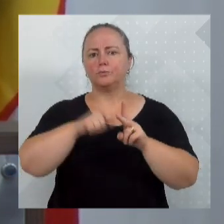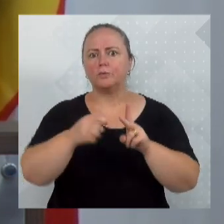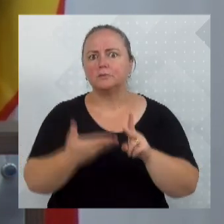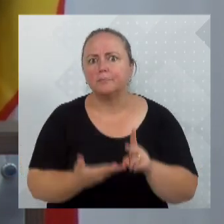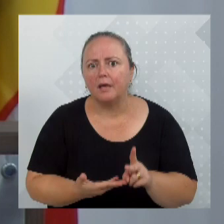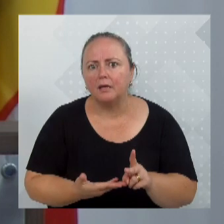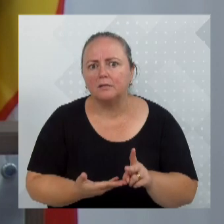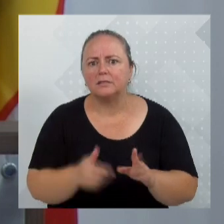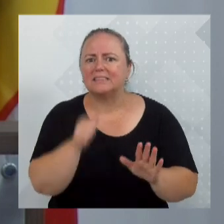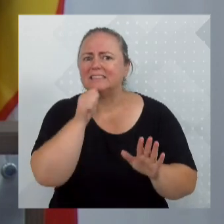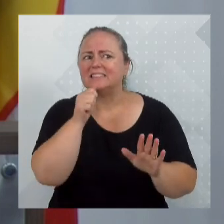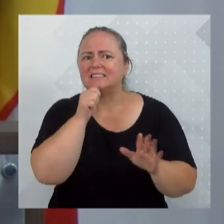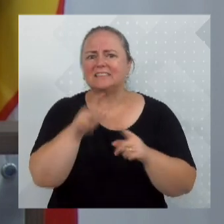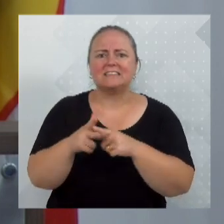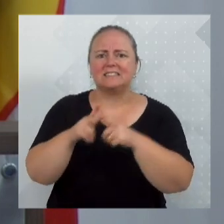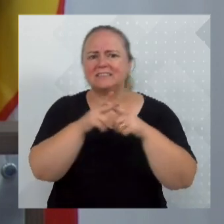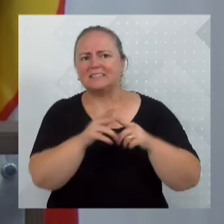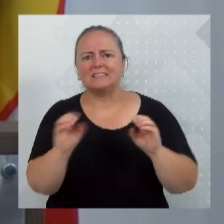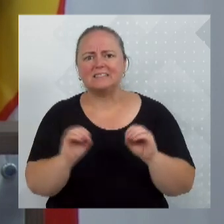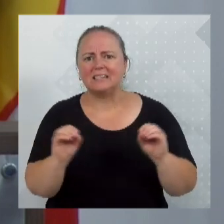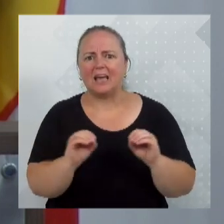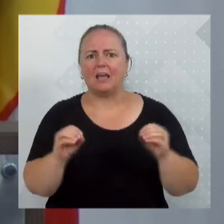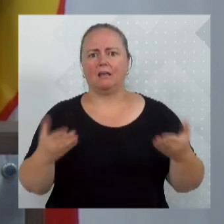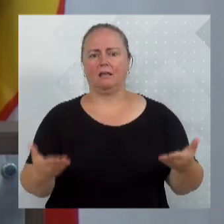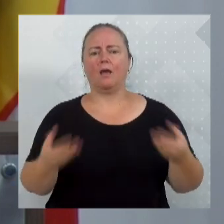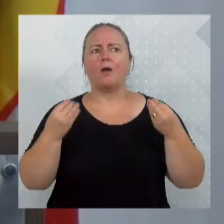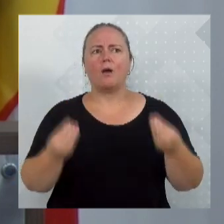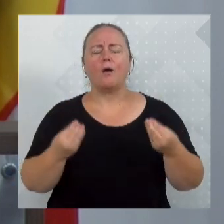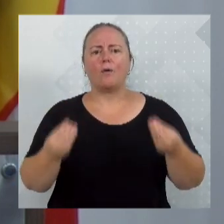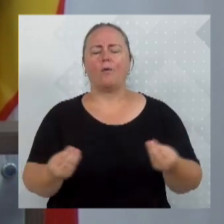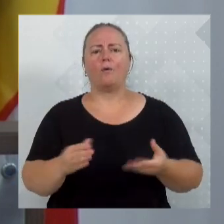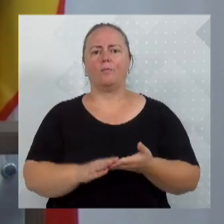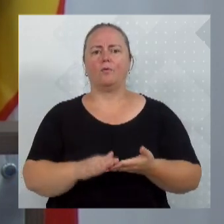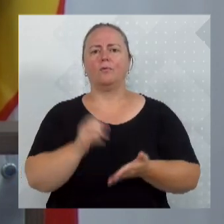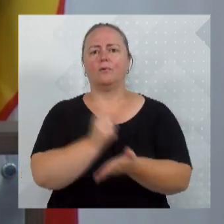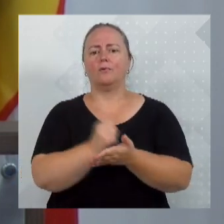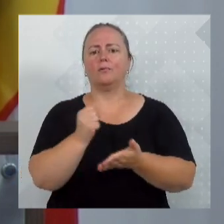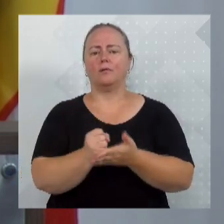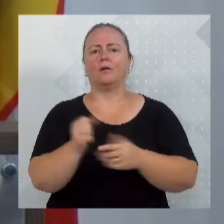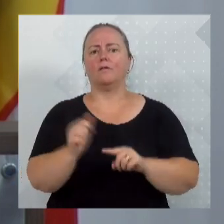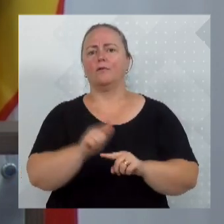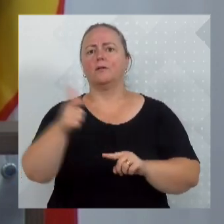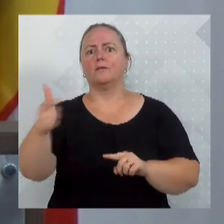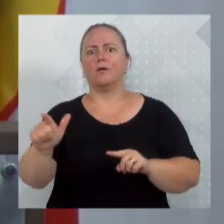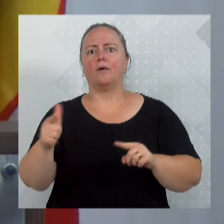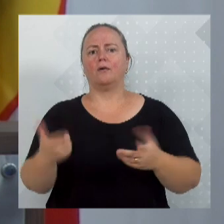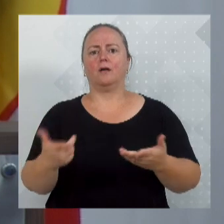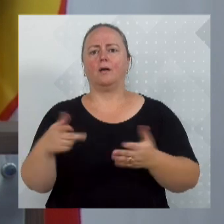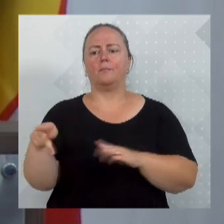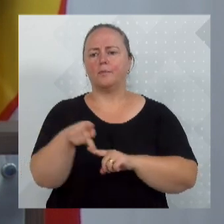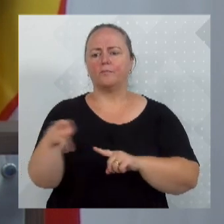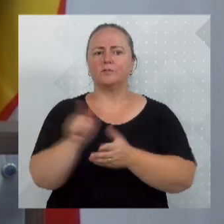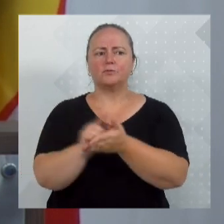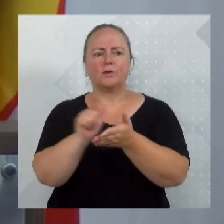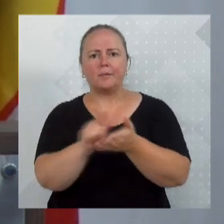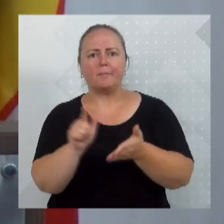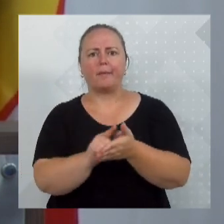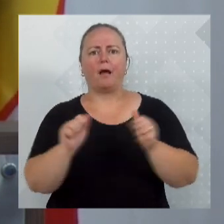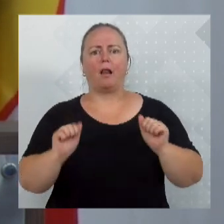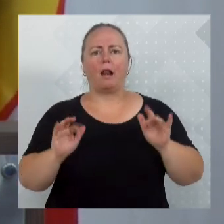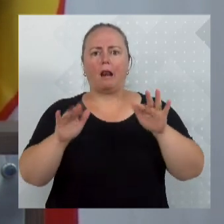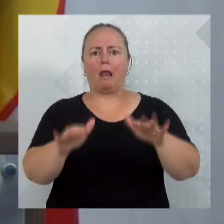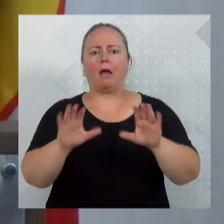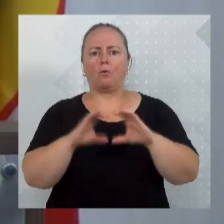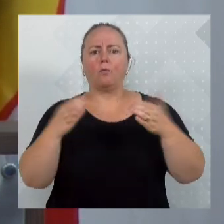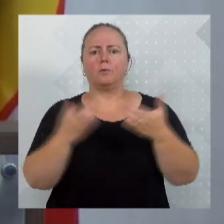fazer limpeza ali, eles vão ter que fazer por conta própria, fora do contrato. Os professores vão ter que ir lá limpar. Talvez fazer um mutirão com a comunidade para limpar o